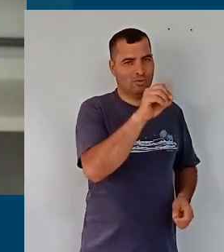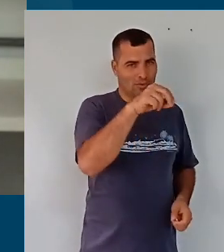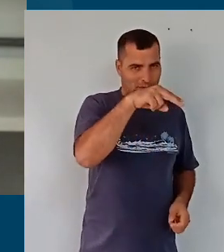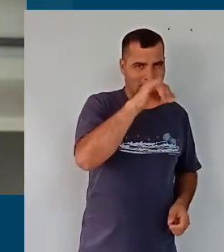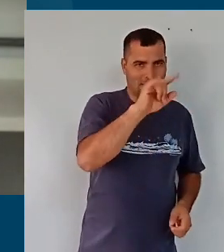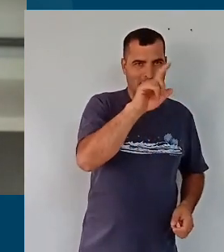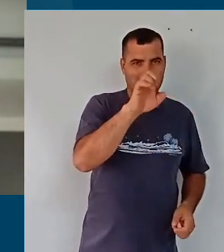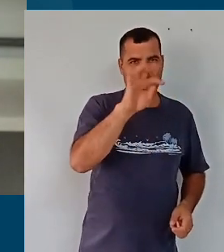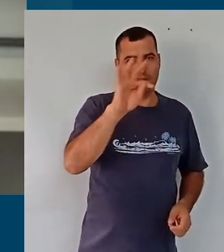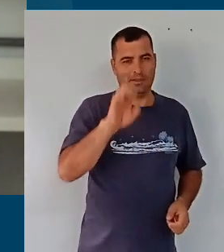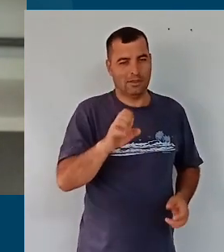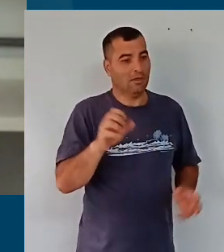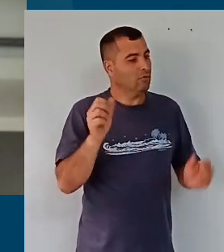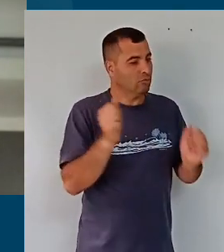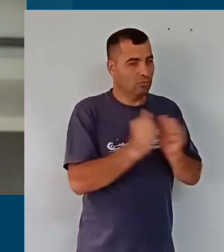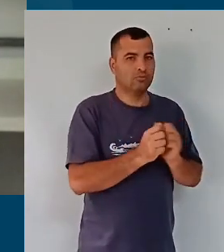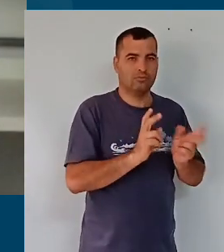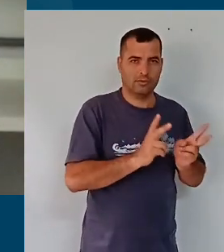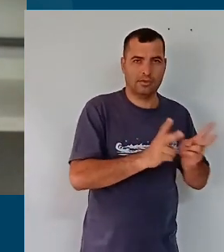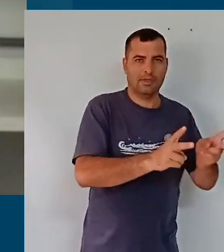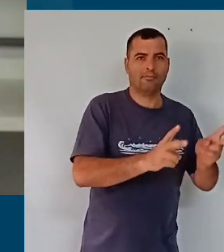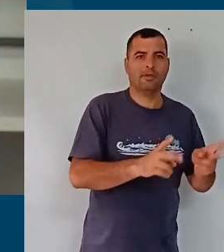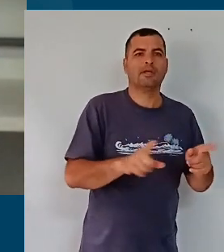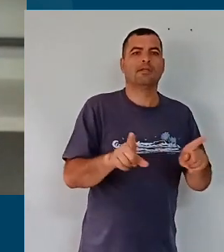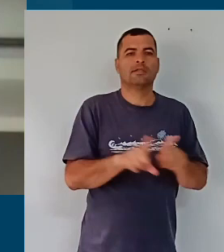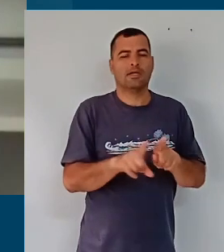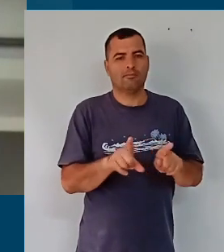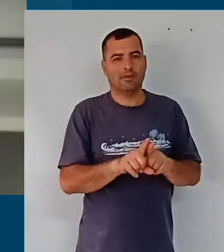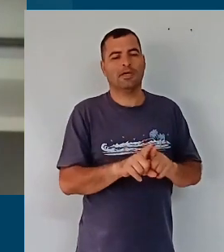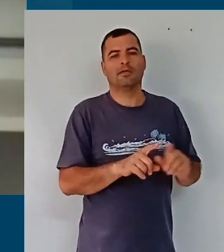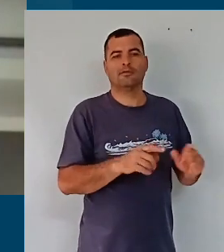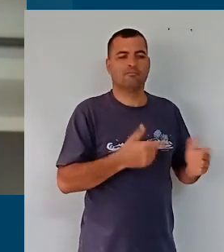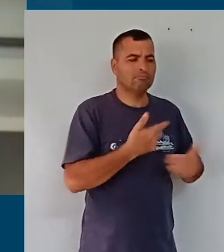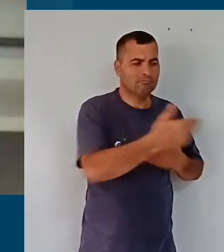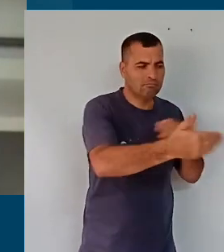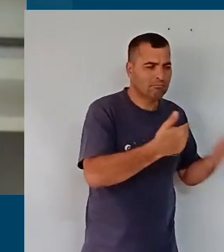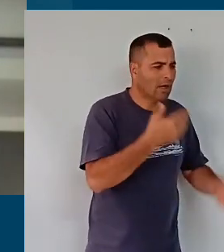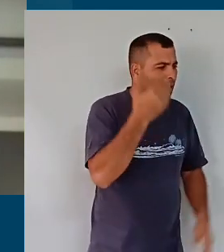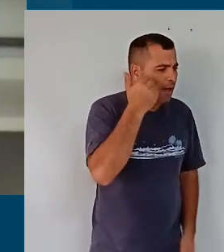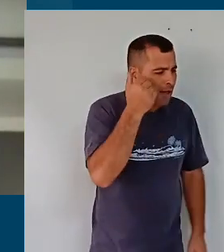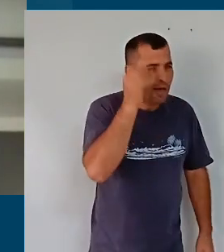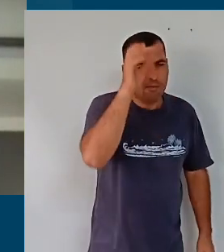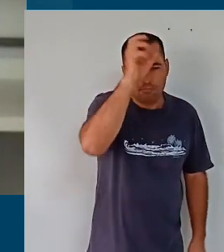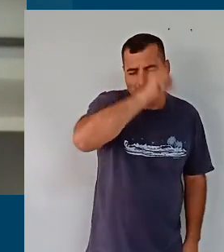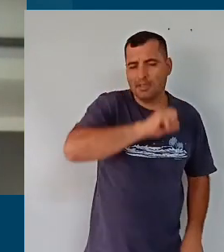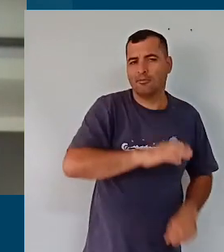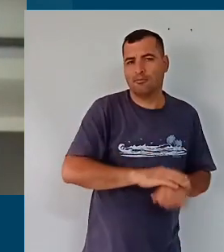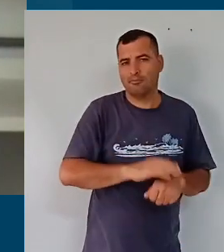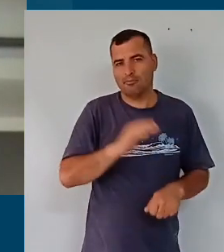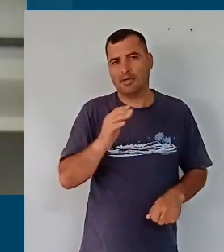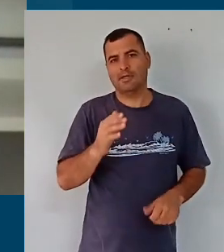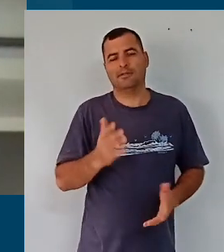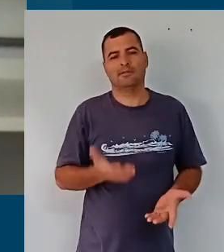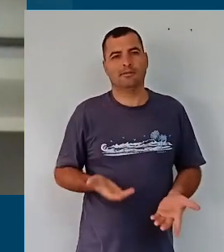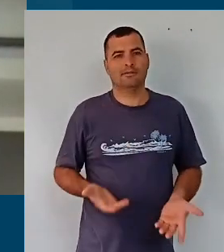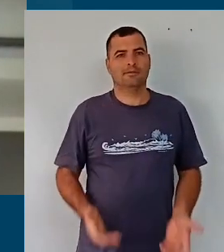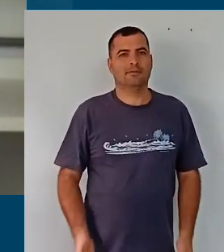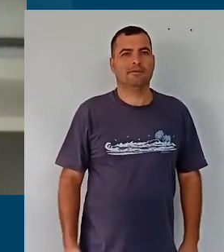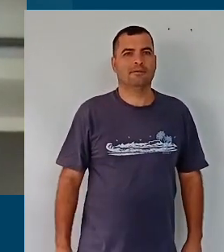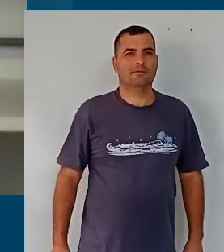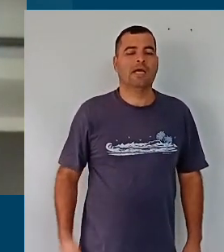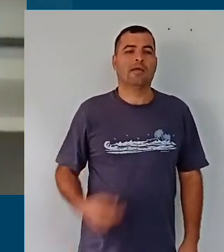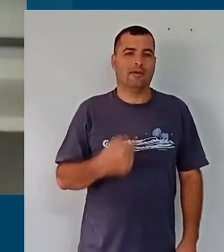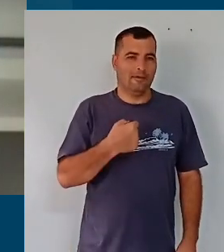tem interagido intensamente conosco e com a qual nós temos aprendido muito. Evidentemente que